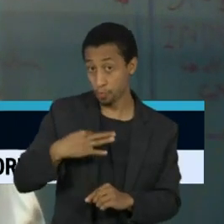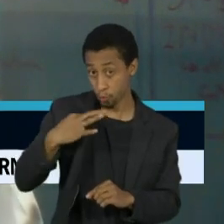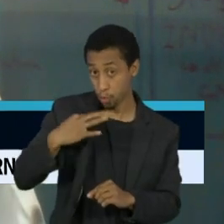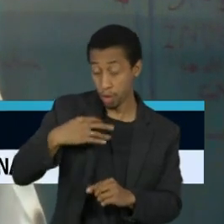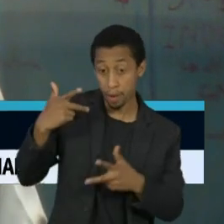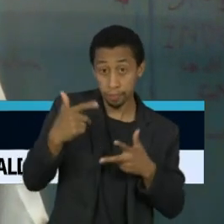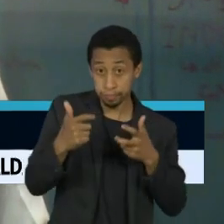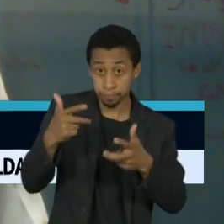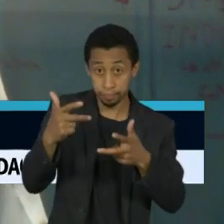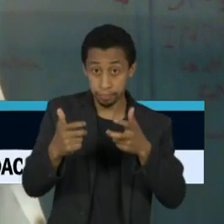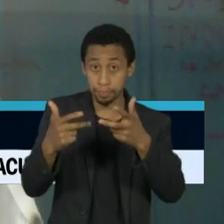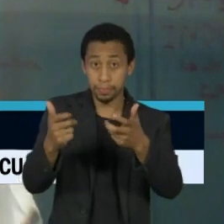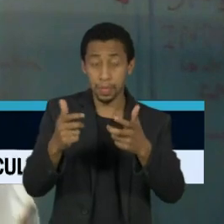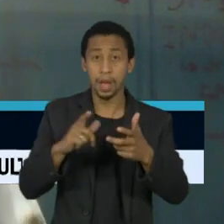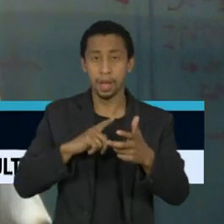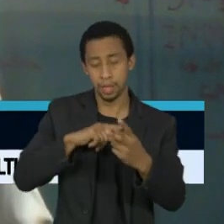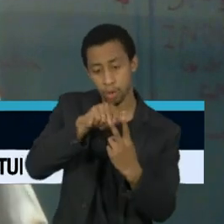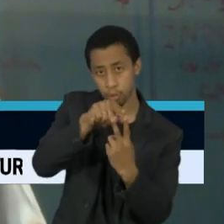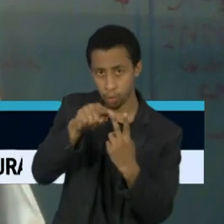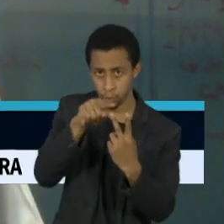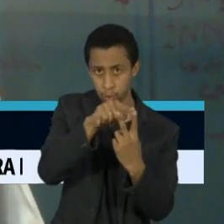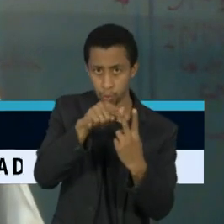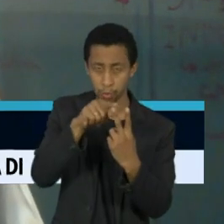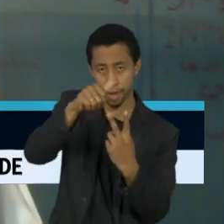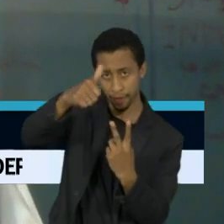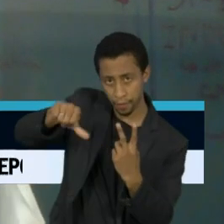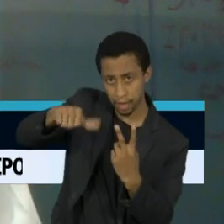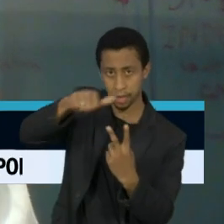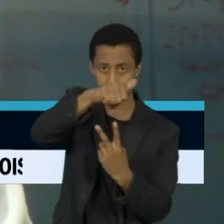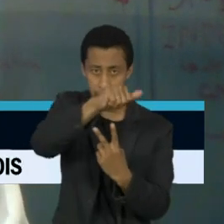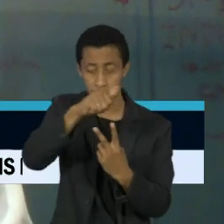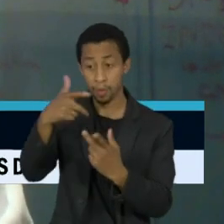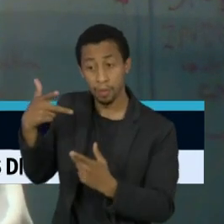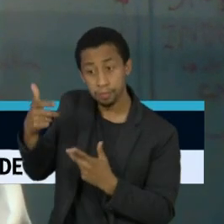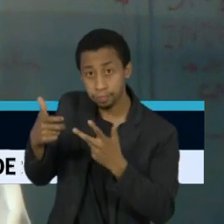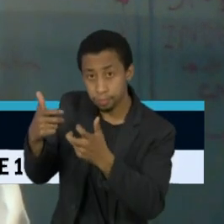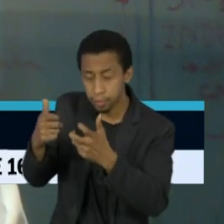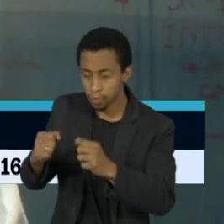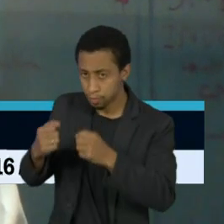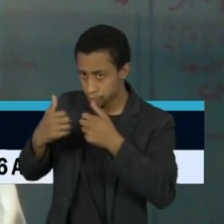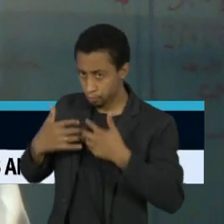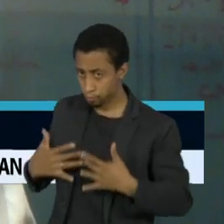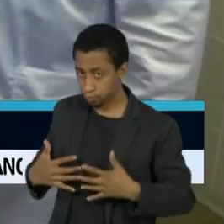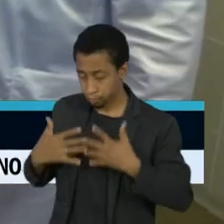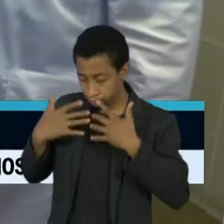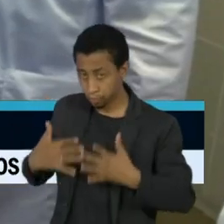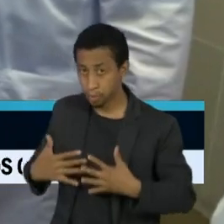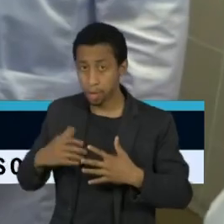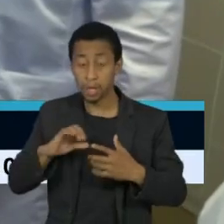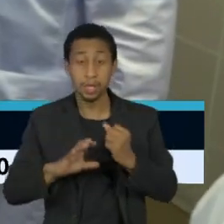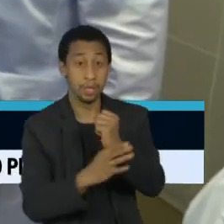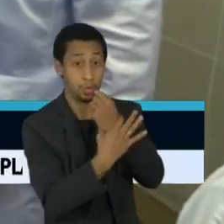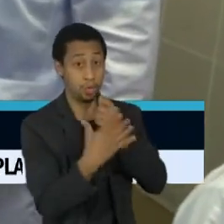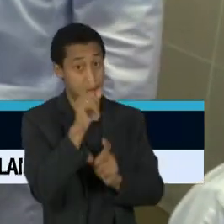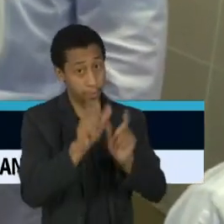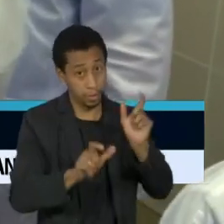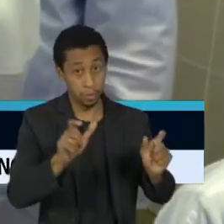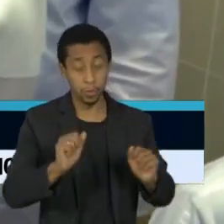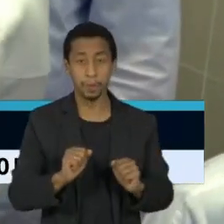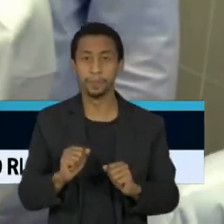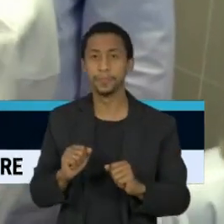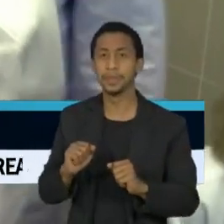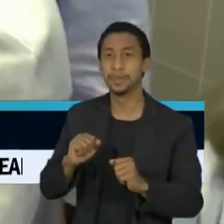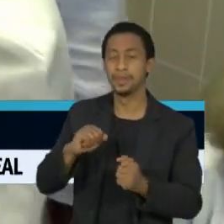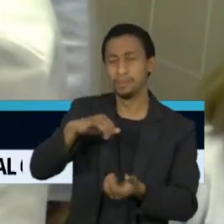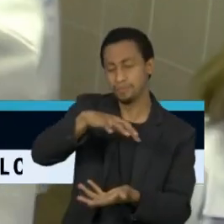tem dois grandes pilares de avaliação, a eficácia da vacina e a segurança ao indivíduo. Do outro lado do mundo,